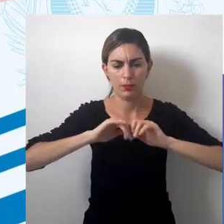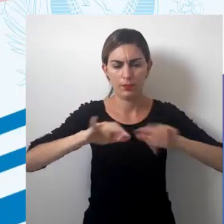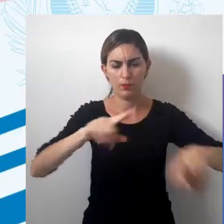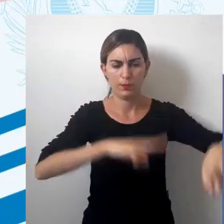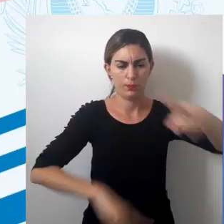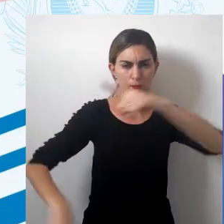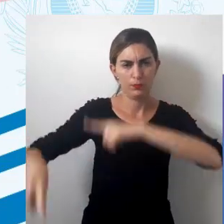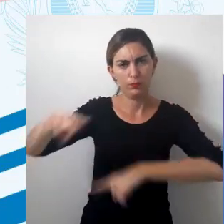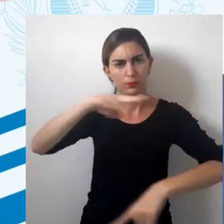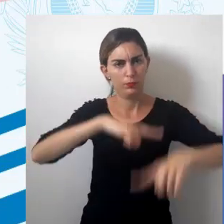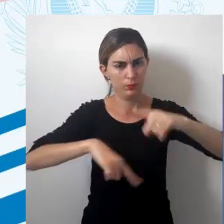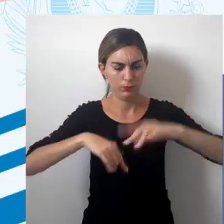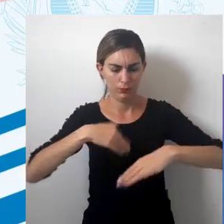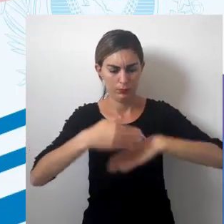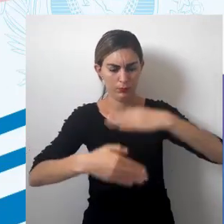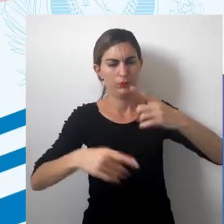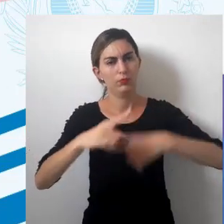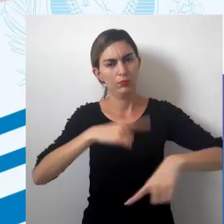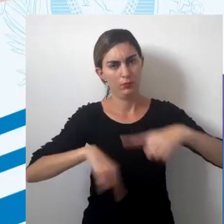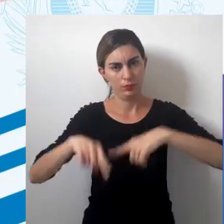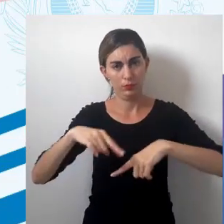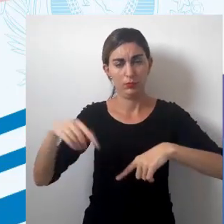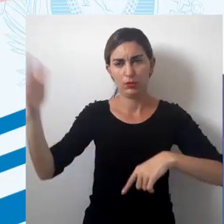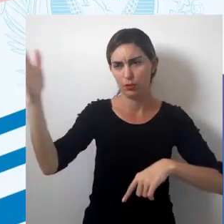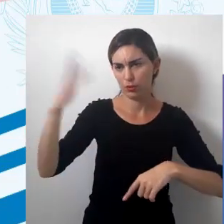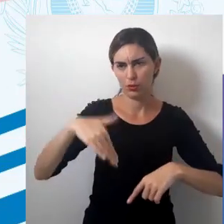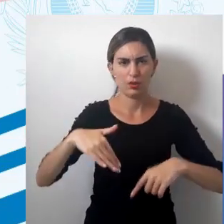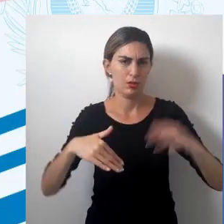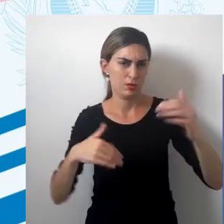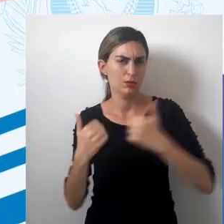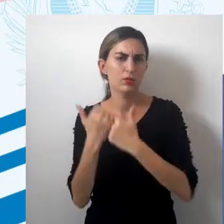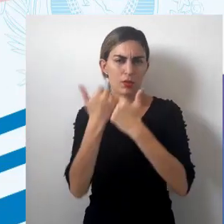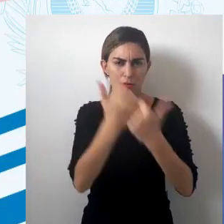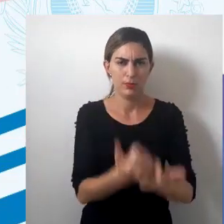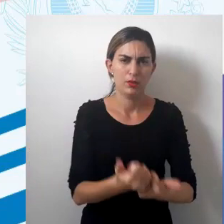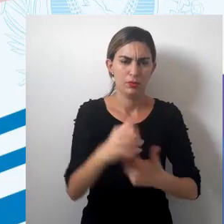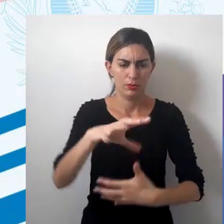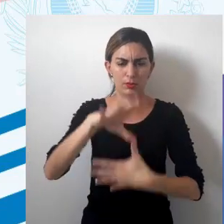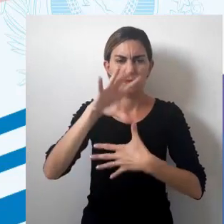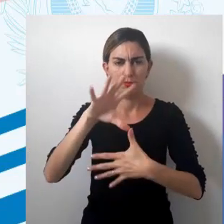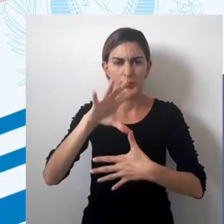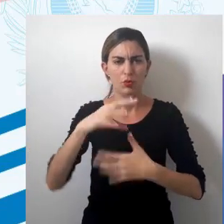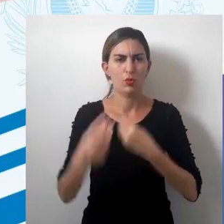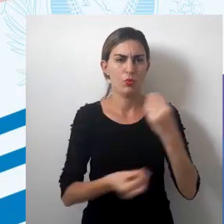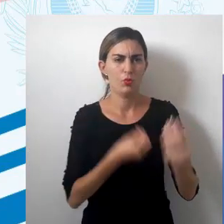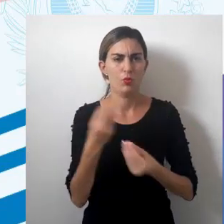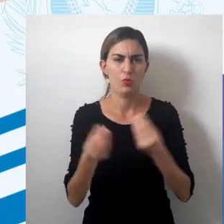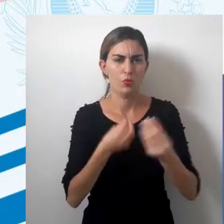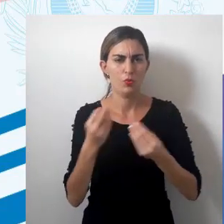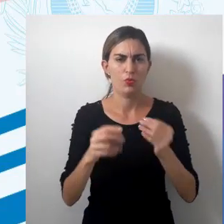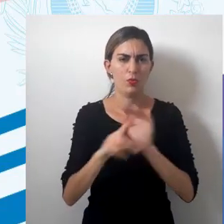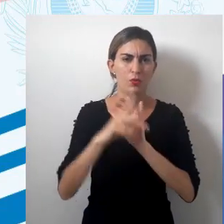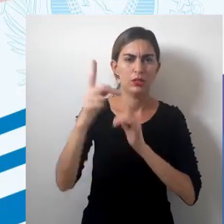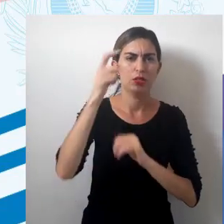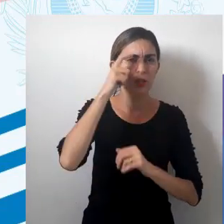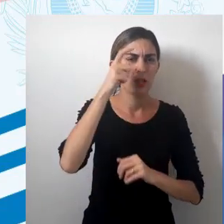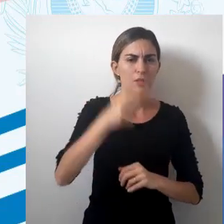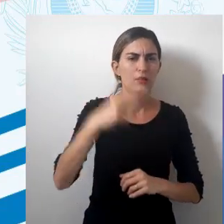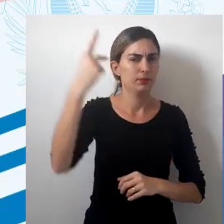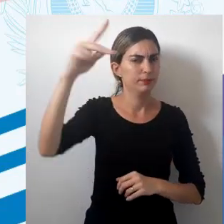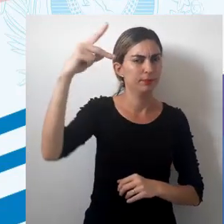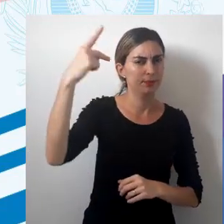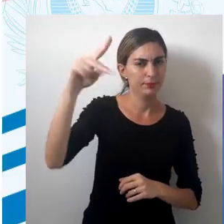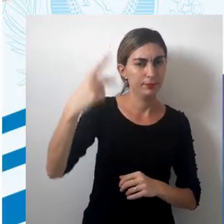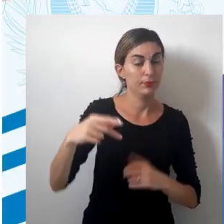dominando esse processo, trazendo essa representação cartográfica como sendo de seu interesse.